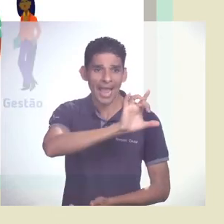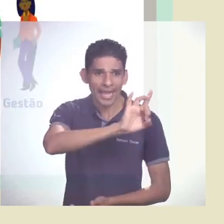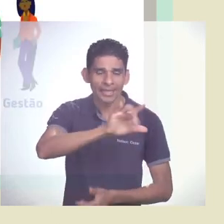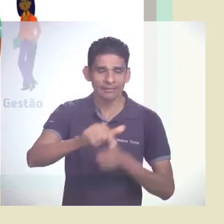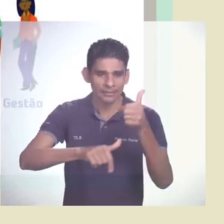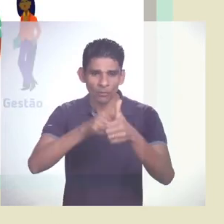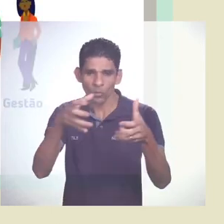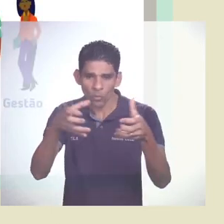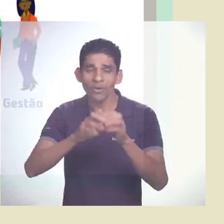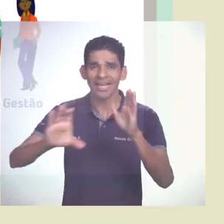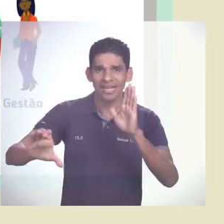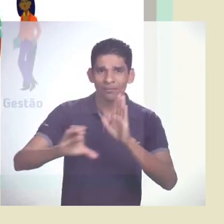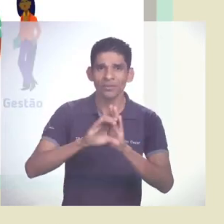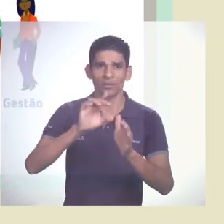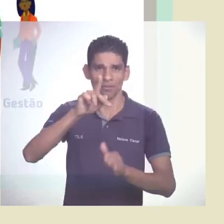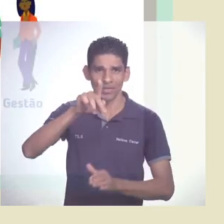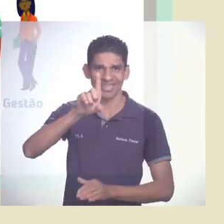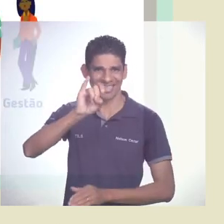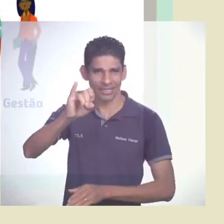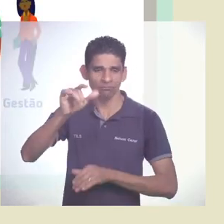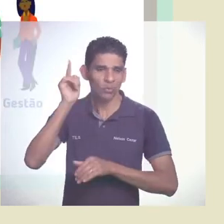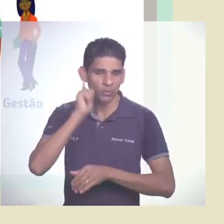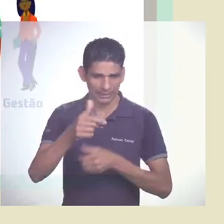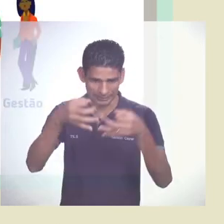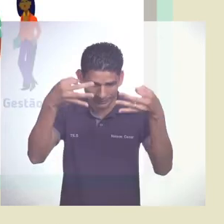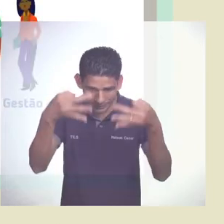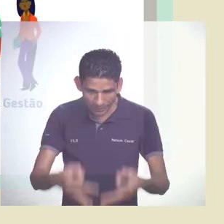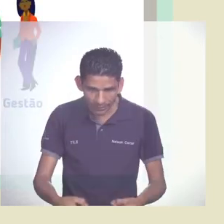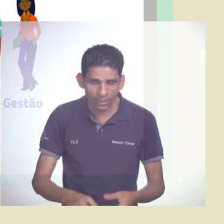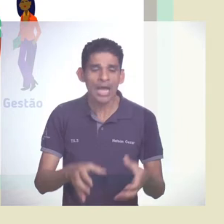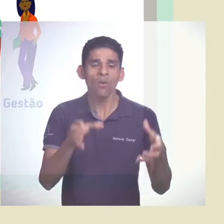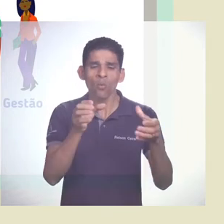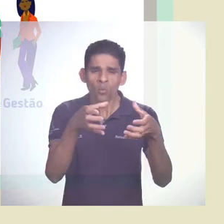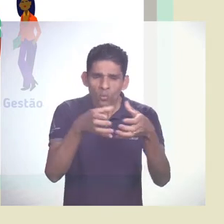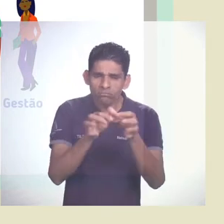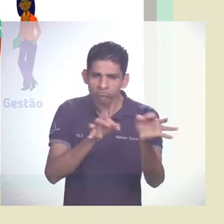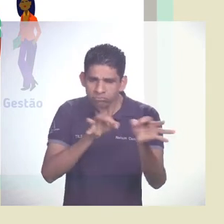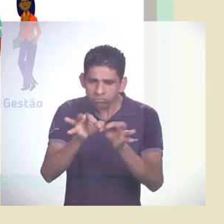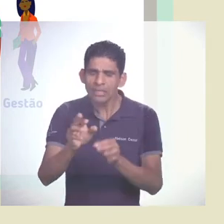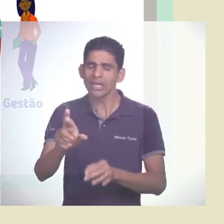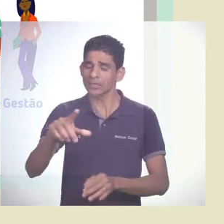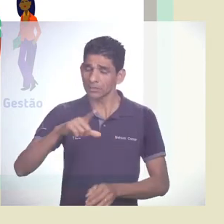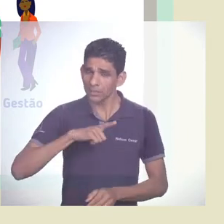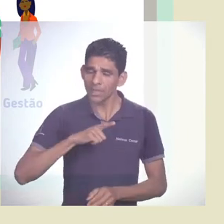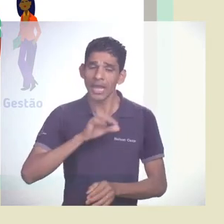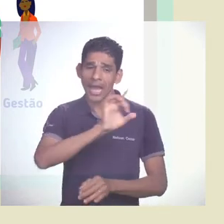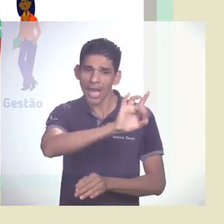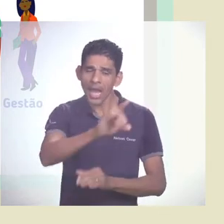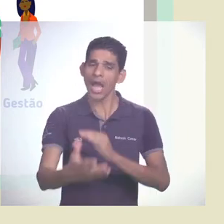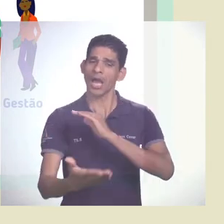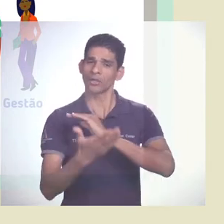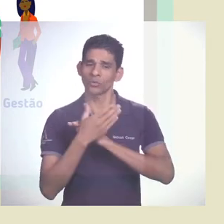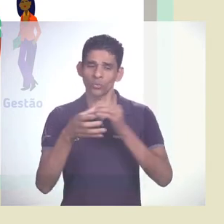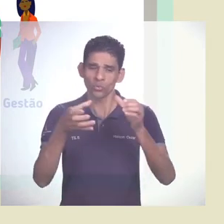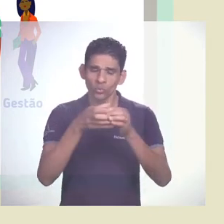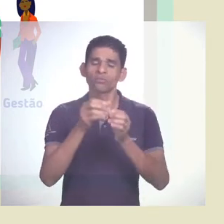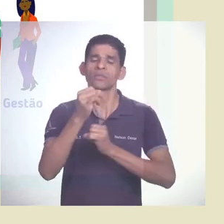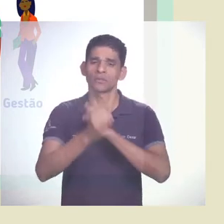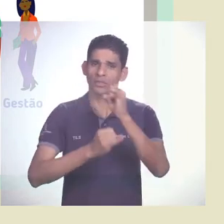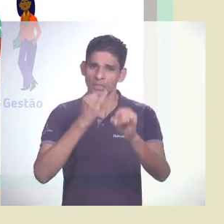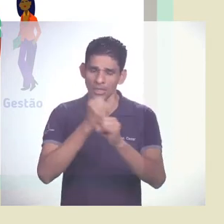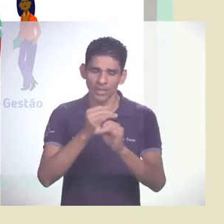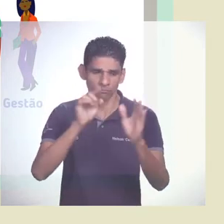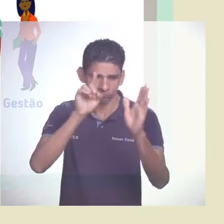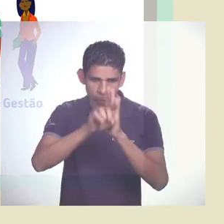consideração as contribuições dos formulários online e reuniões, as palavras-chave e objetivos